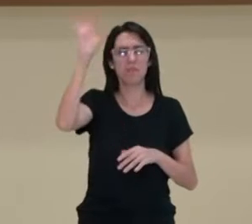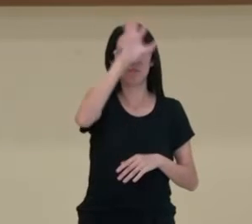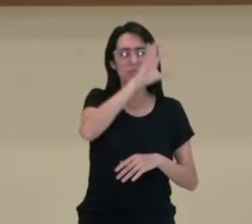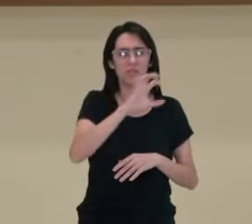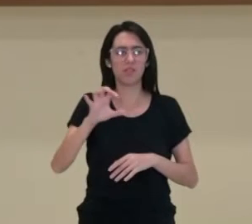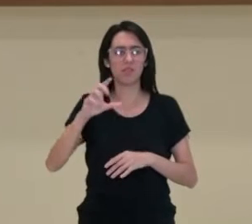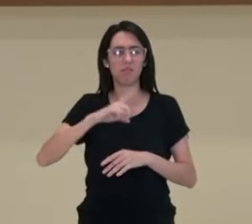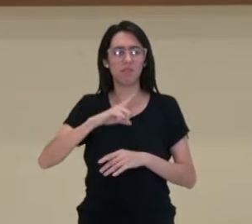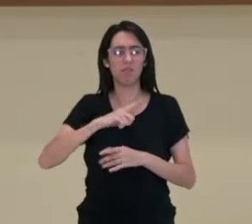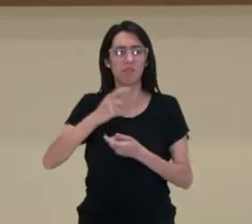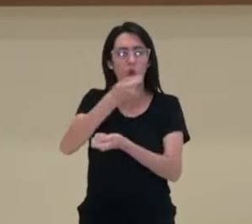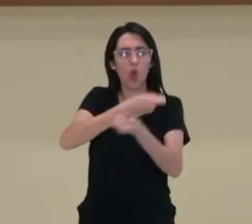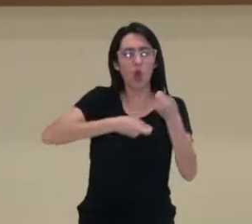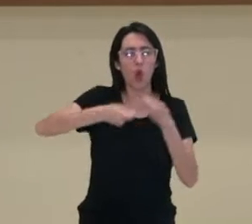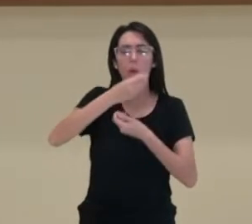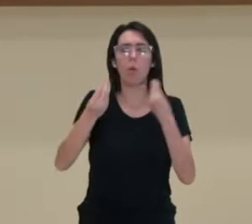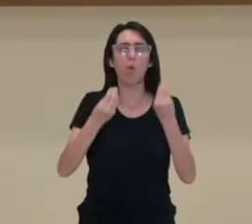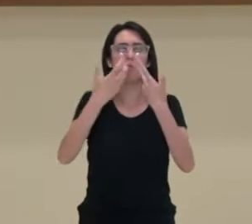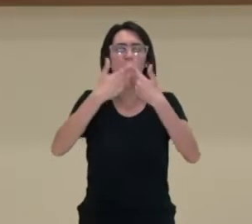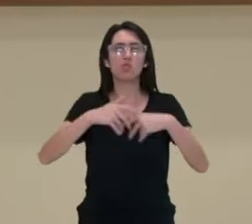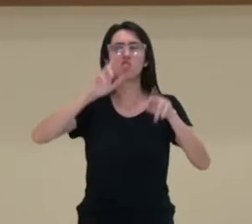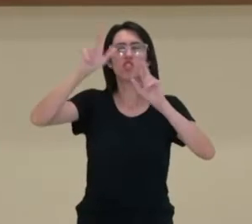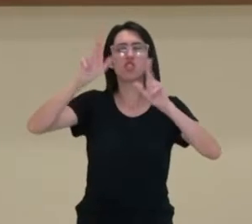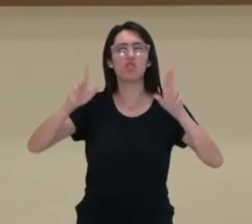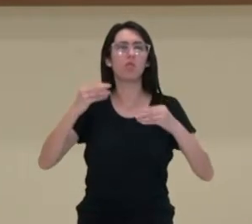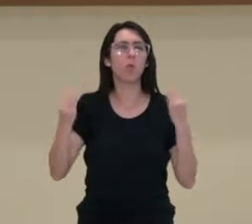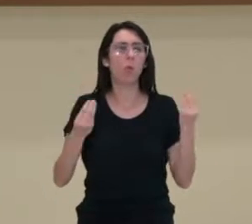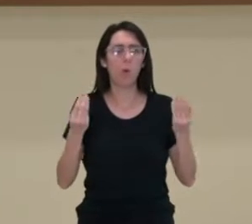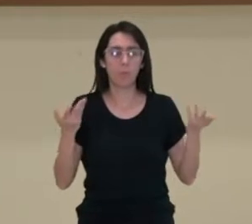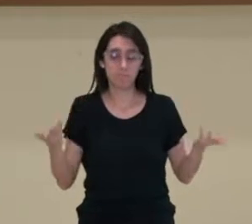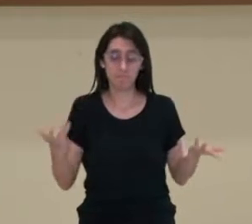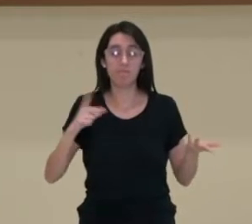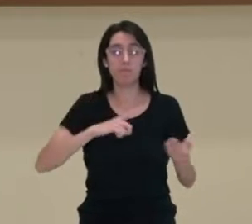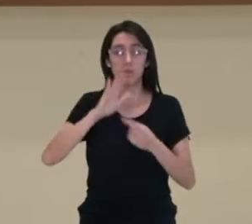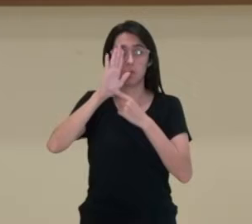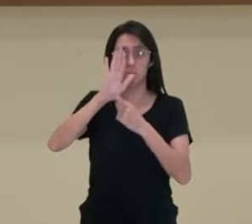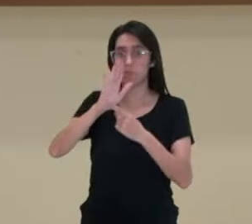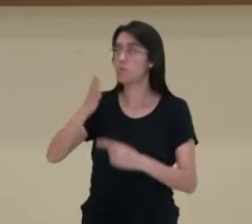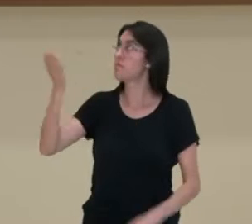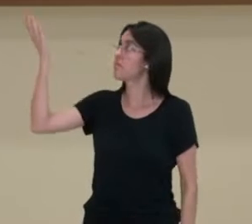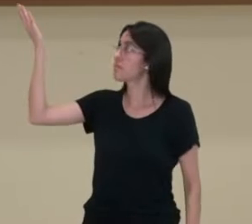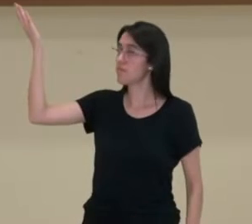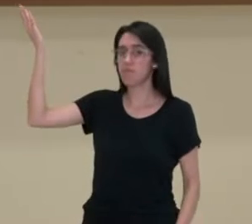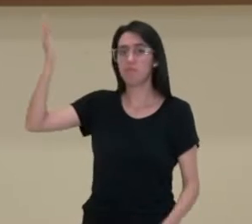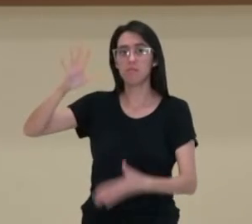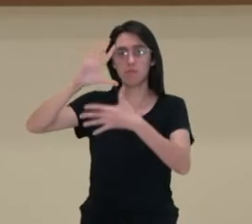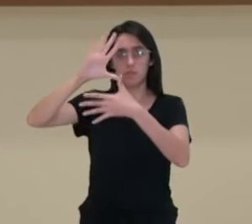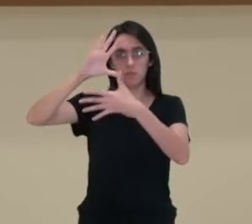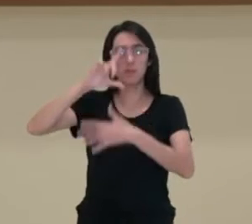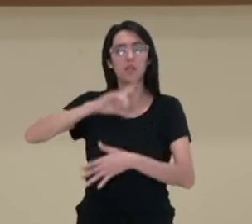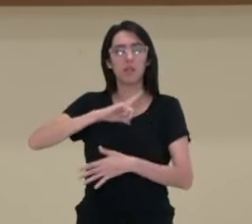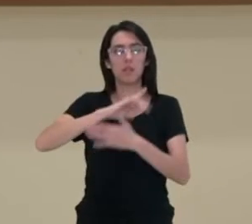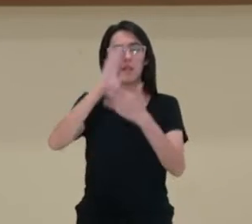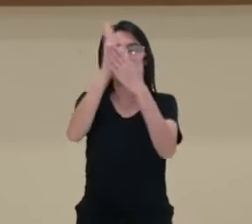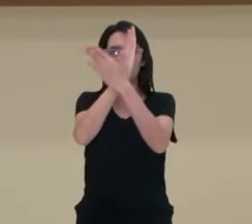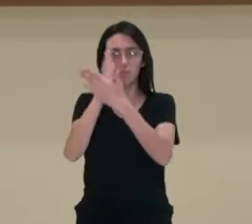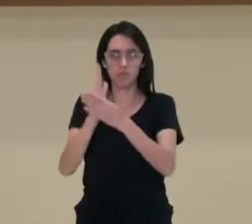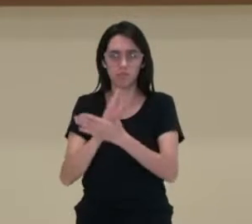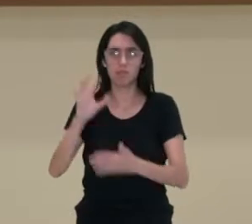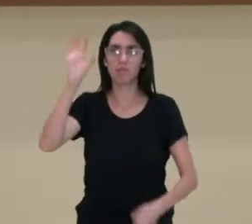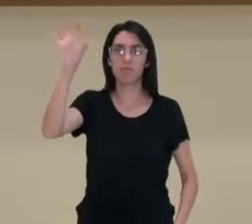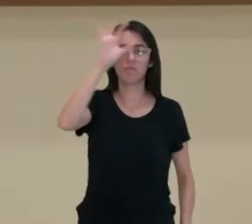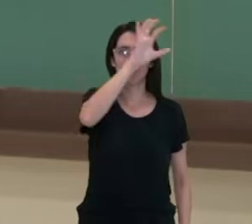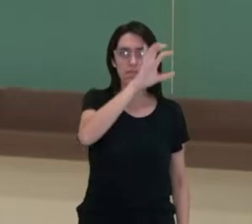e quais são as diferenças entre elas. Aqui já destacado o mapa onde você tem a identificação dessa